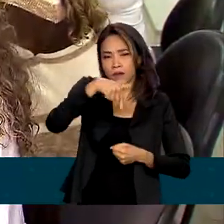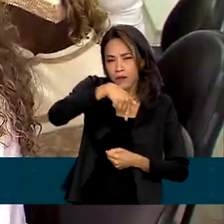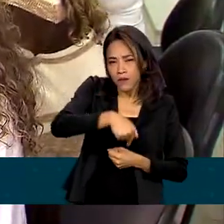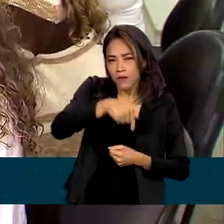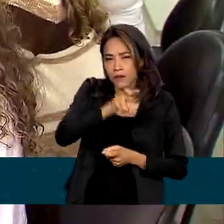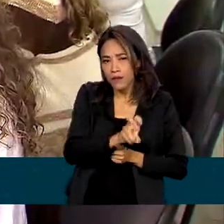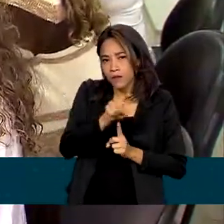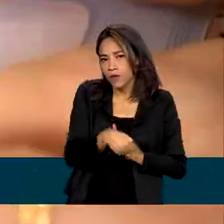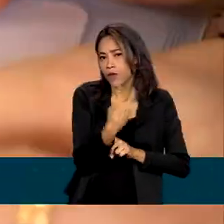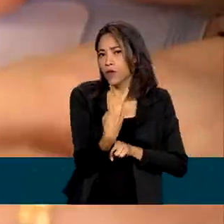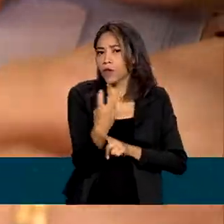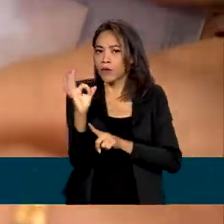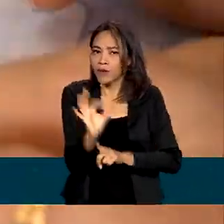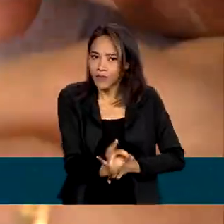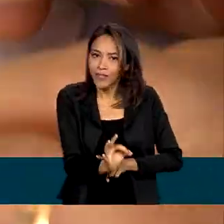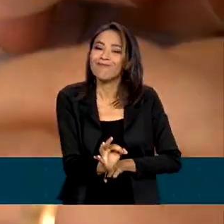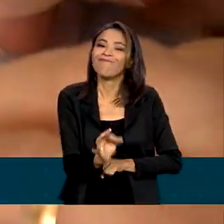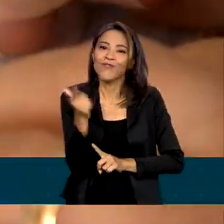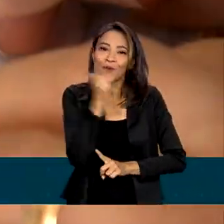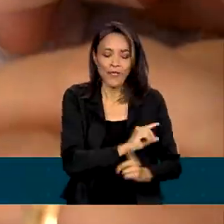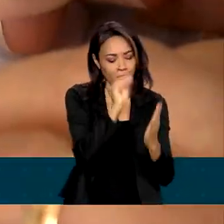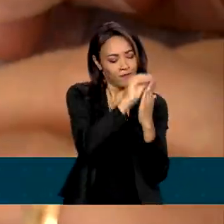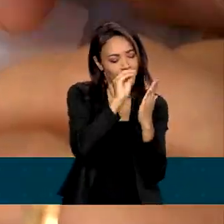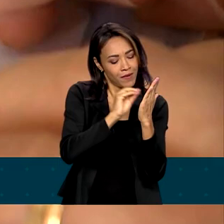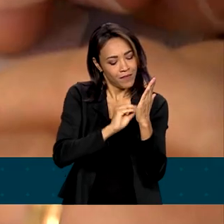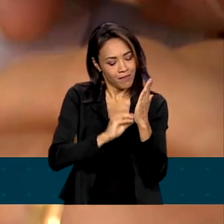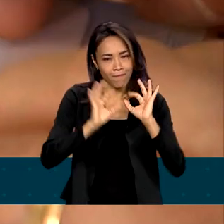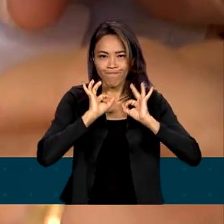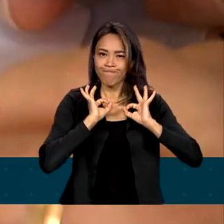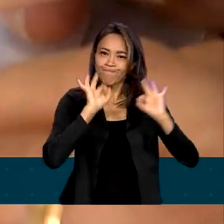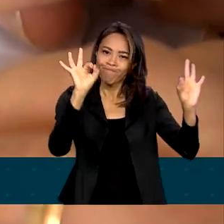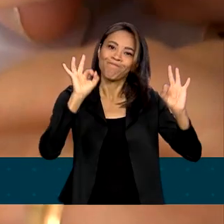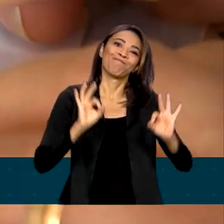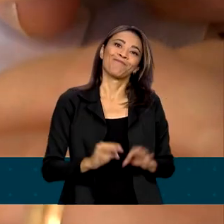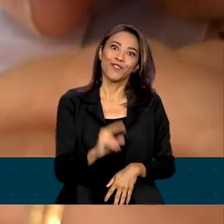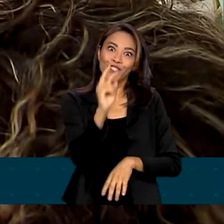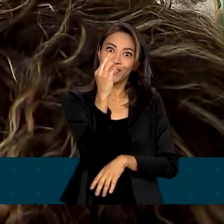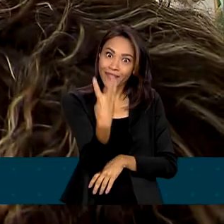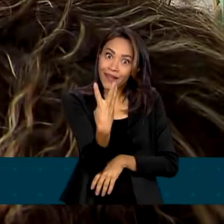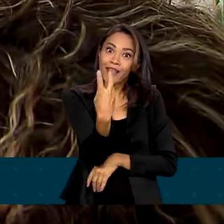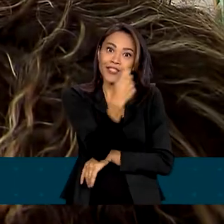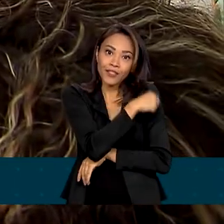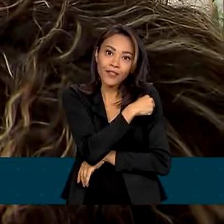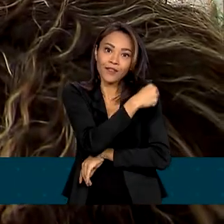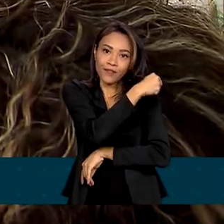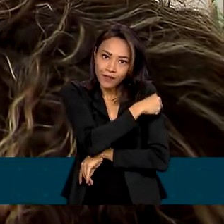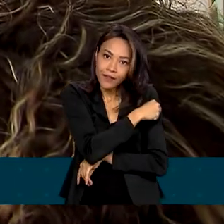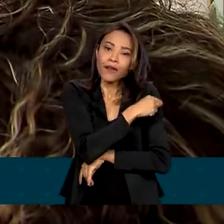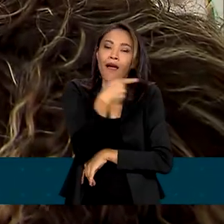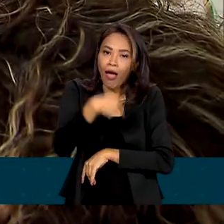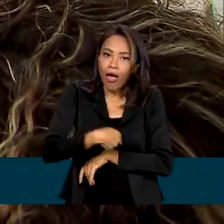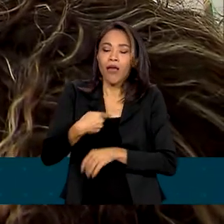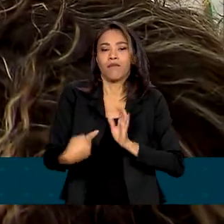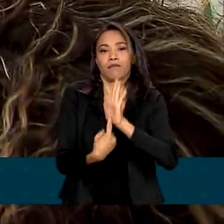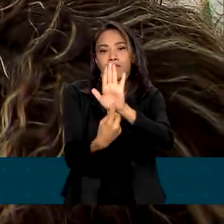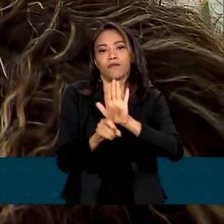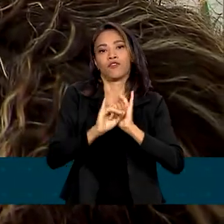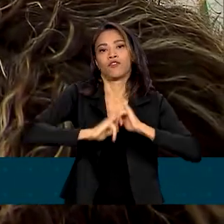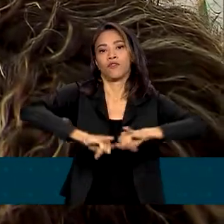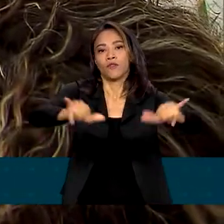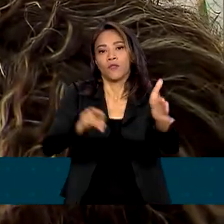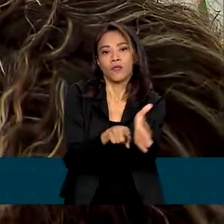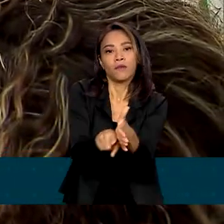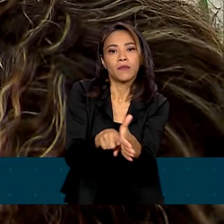,2% completaram o esquema vacinal de três doses. É o que aponta um estudo científico